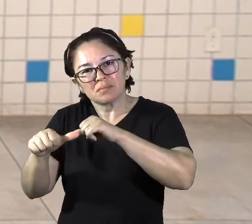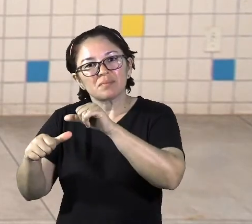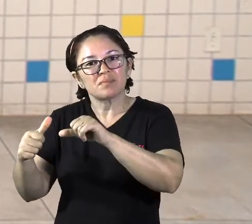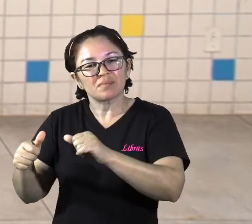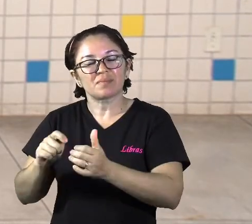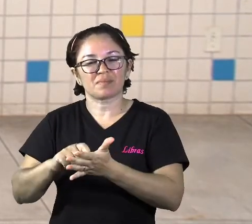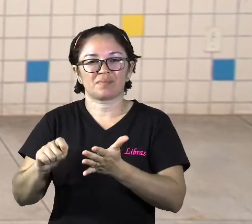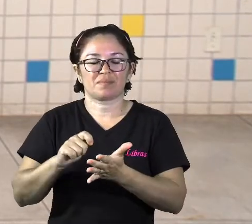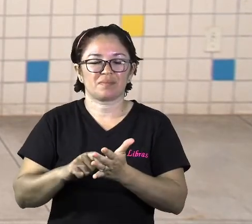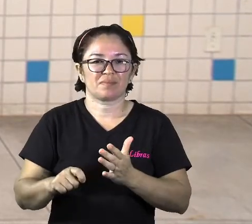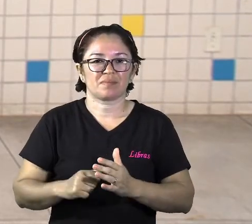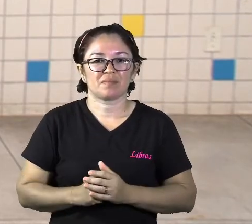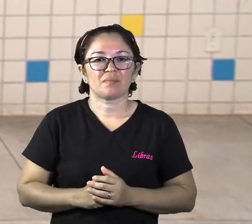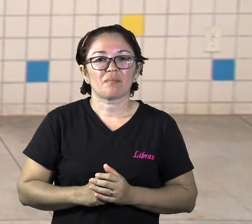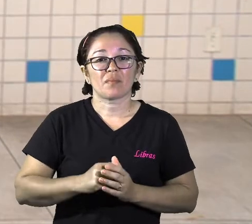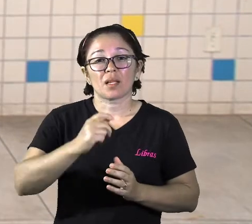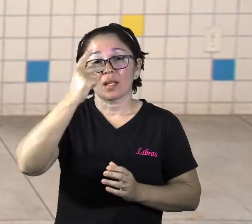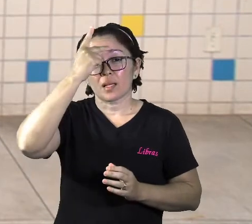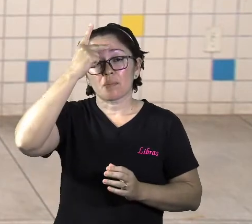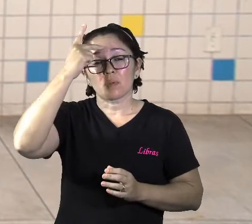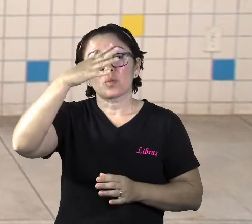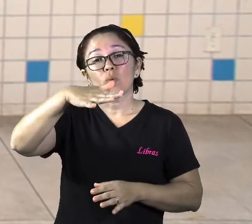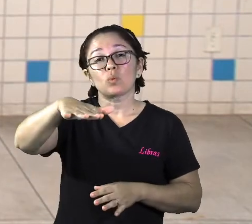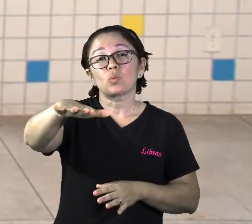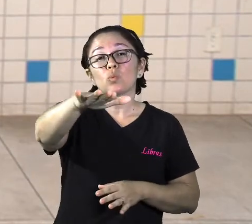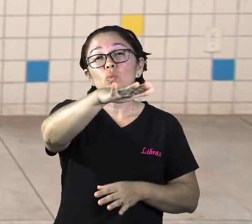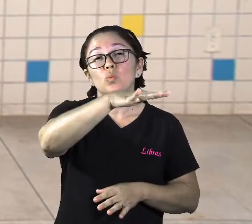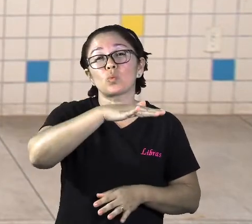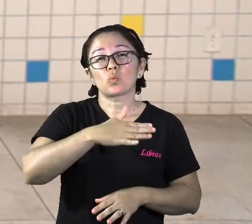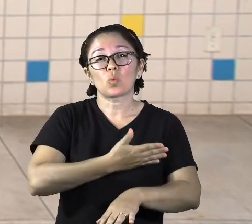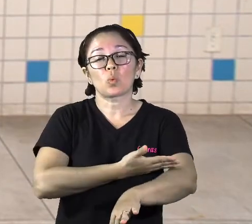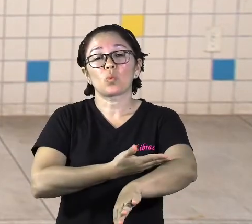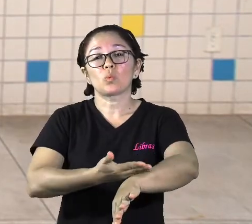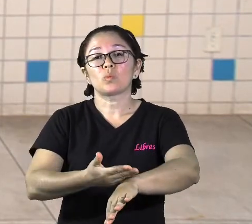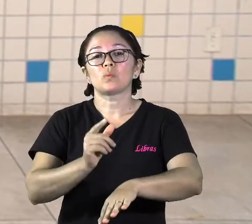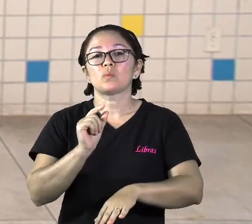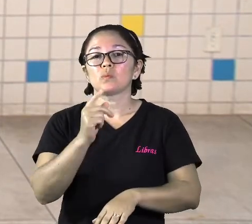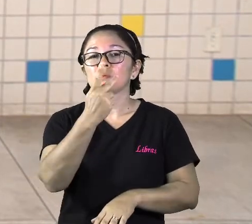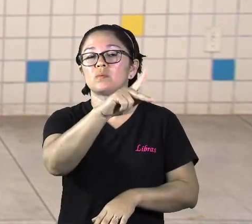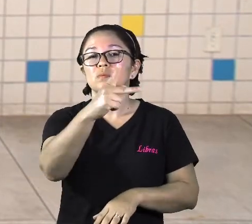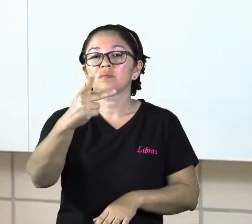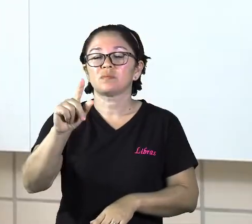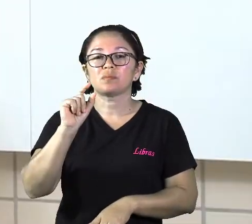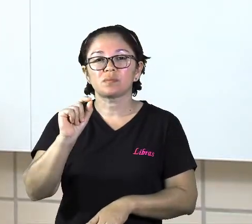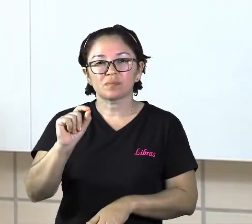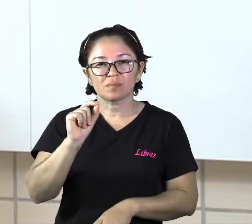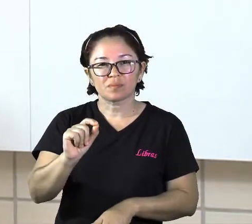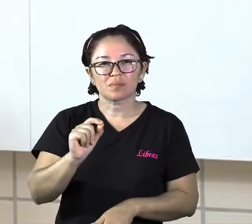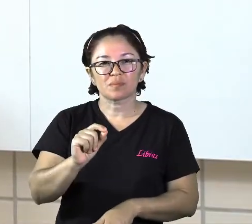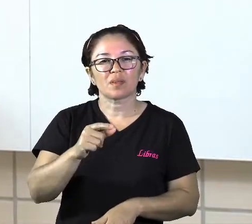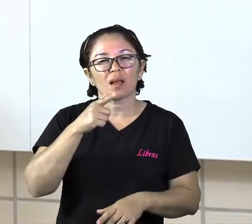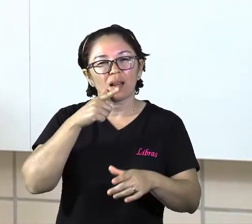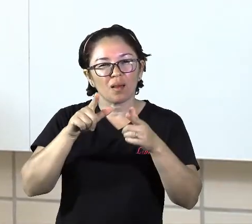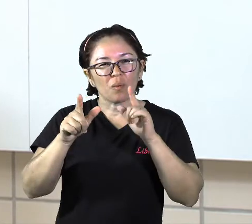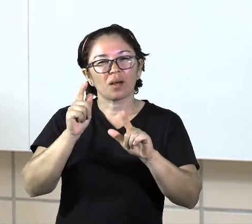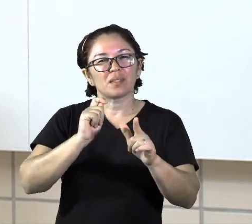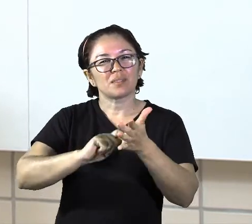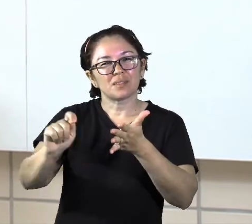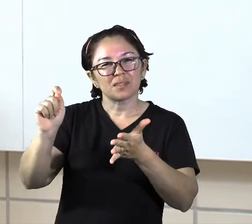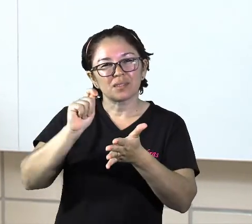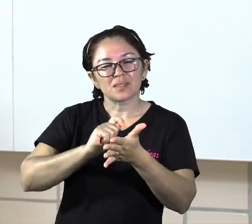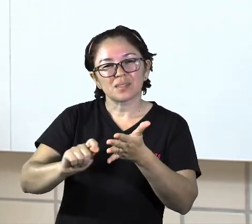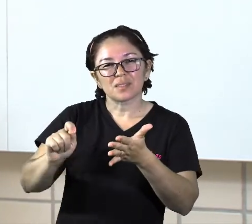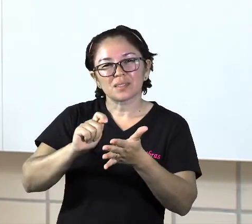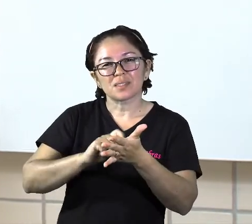essa característica, não é? De utilizar a linguagem, a escrita, não é? Para